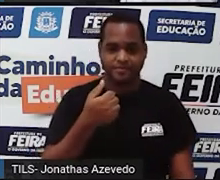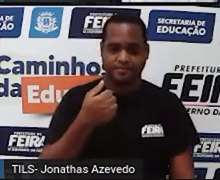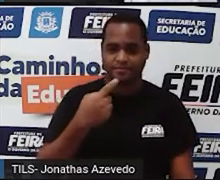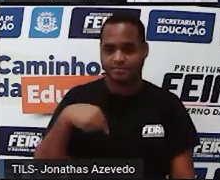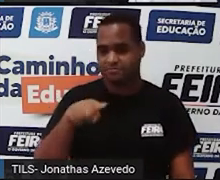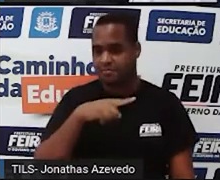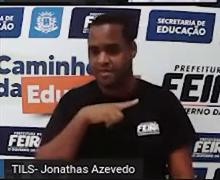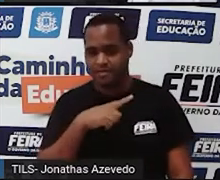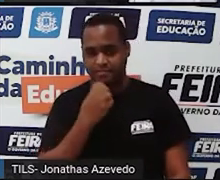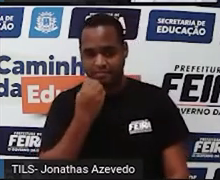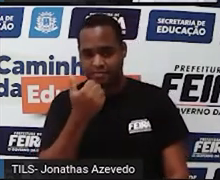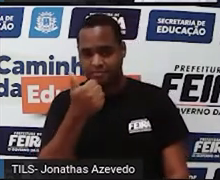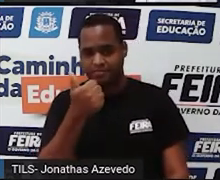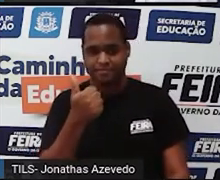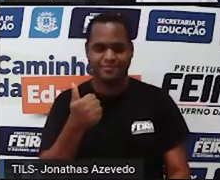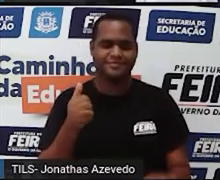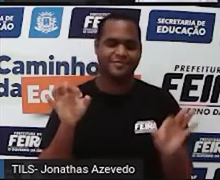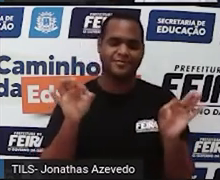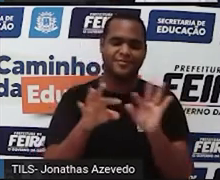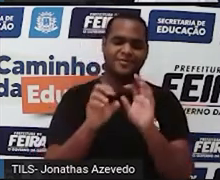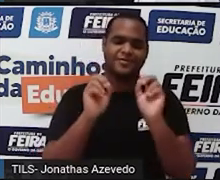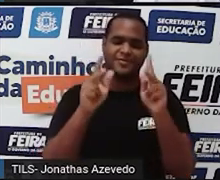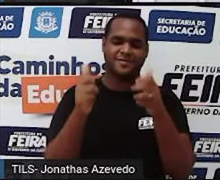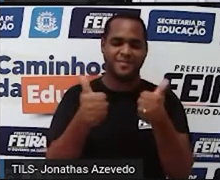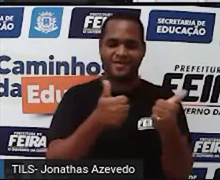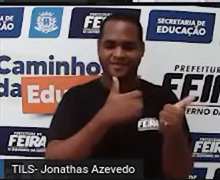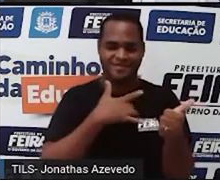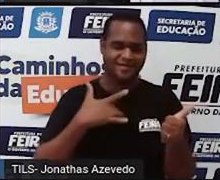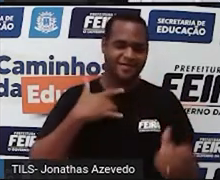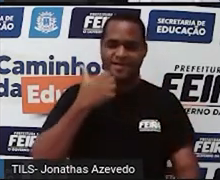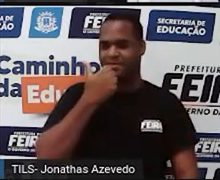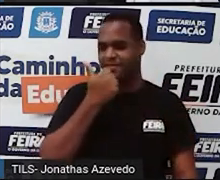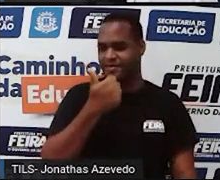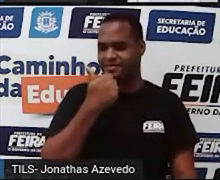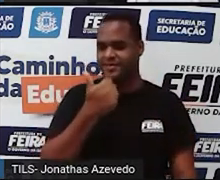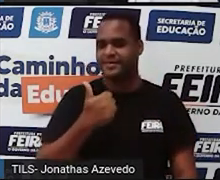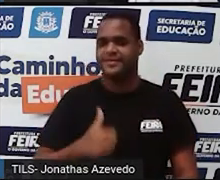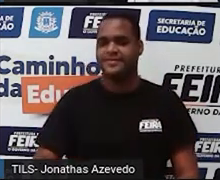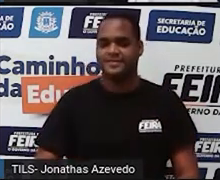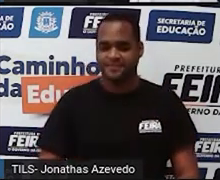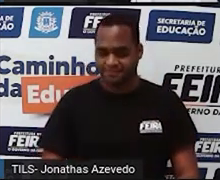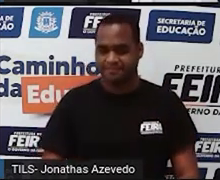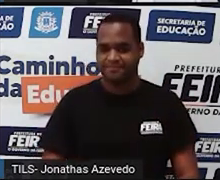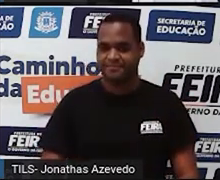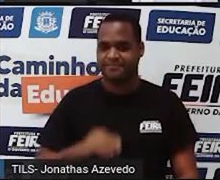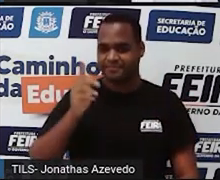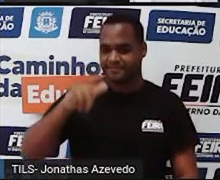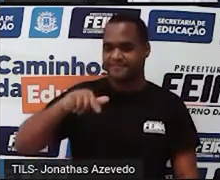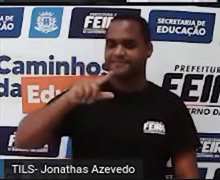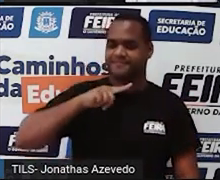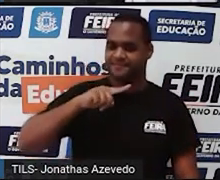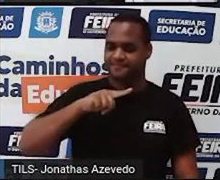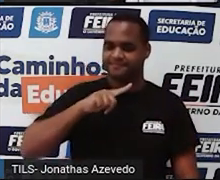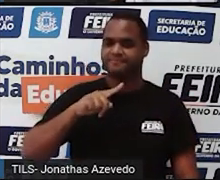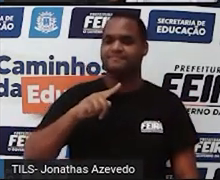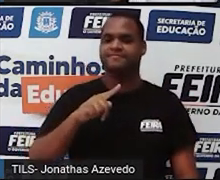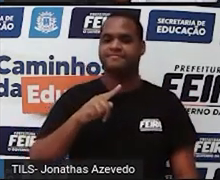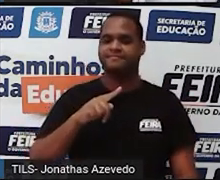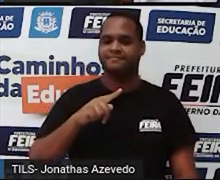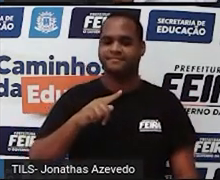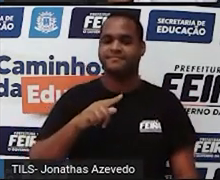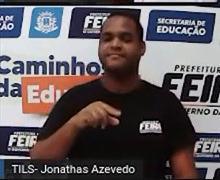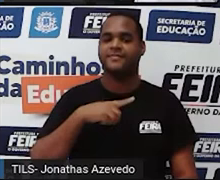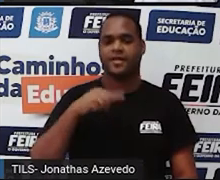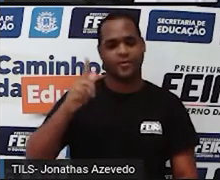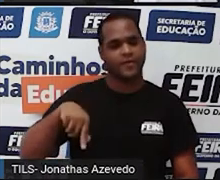tudo bem comigo, tudo bem conosco? Vamos para mais uma aula e uma aula onde a gente vai de